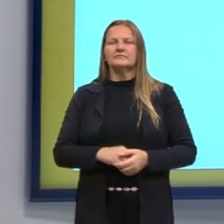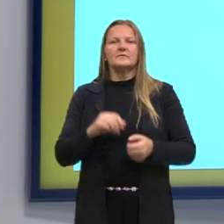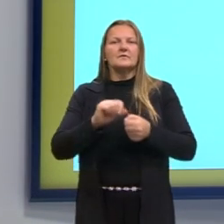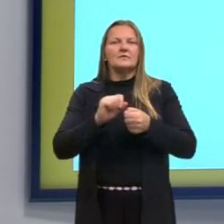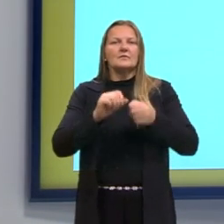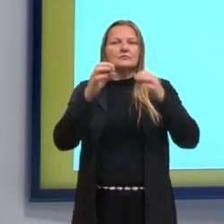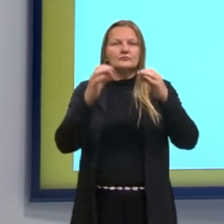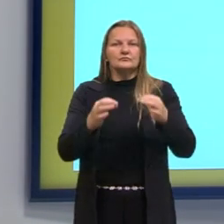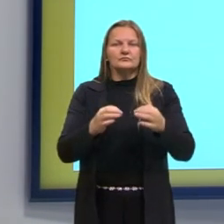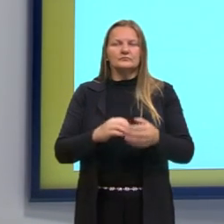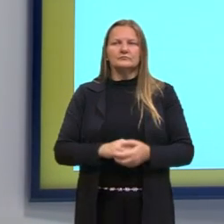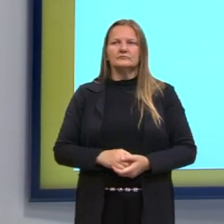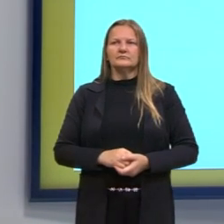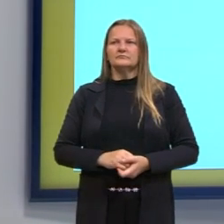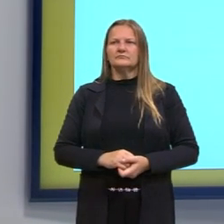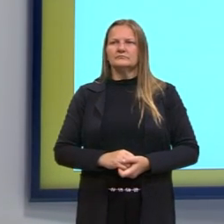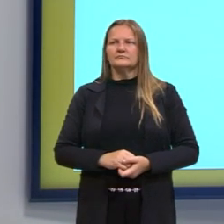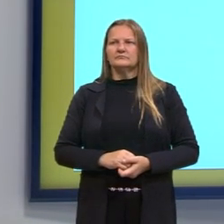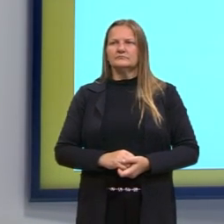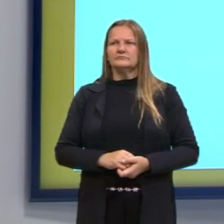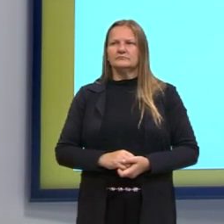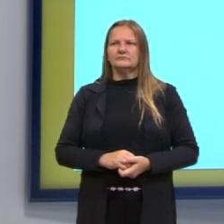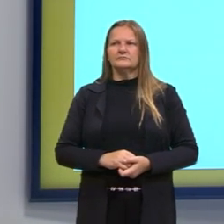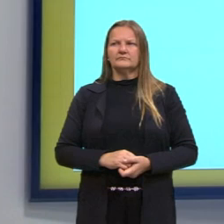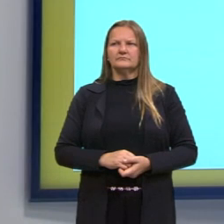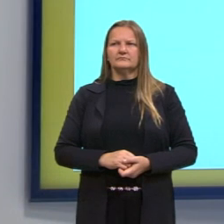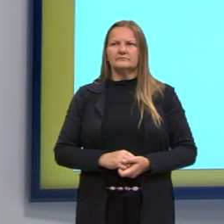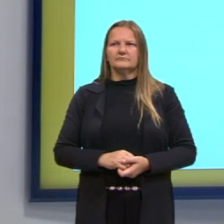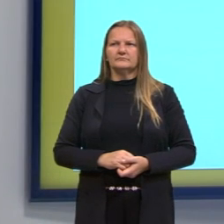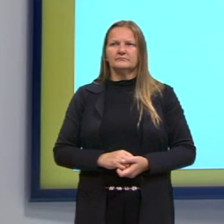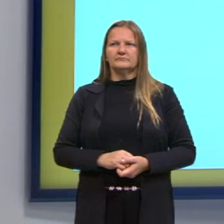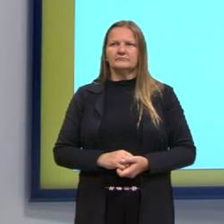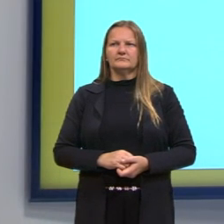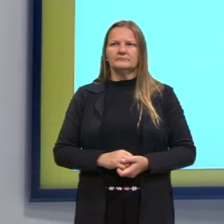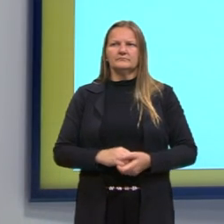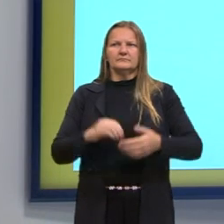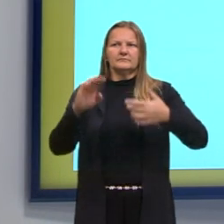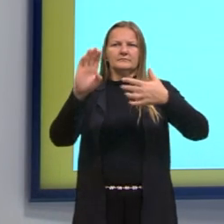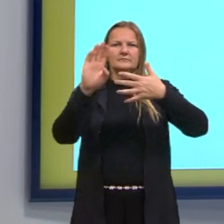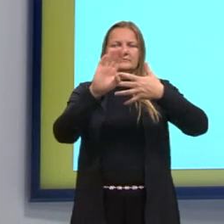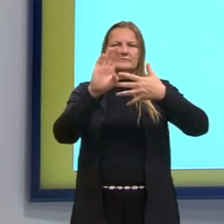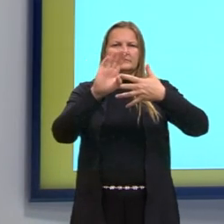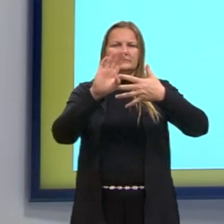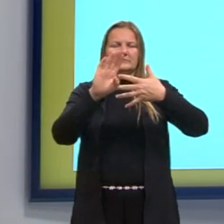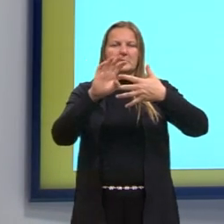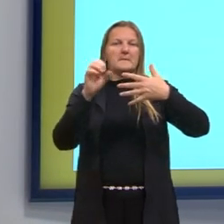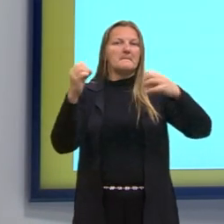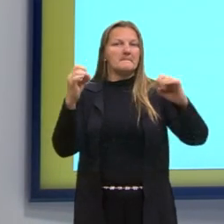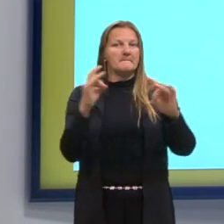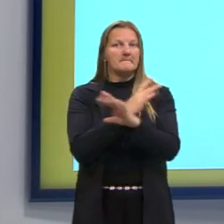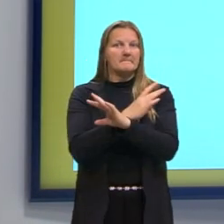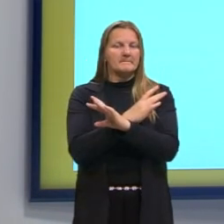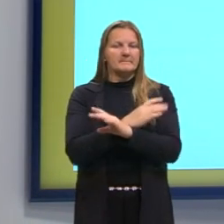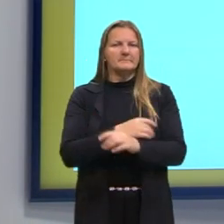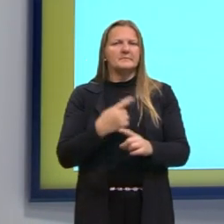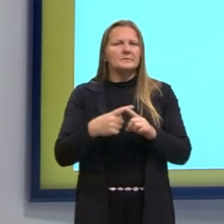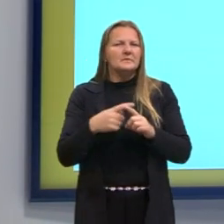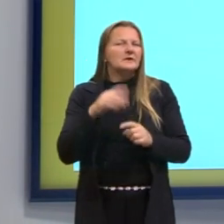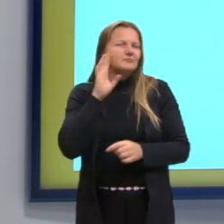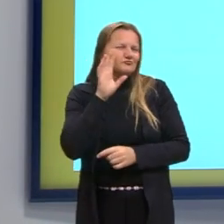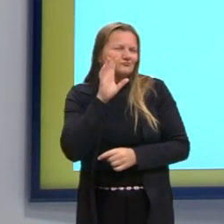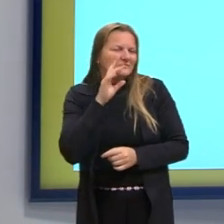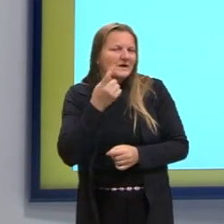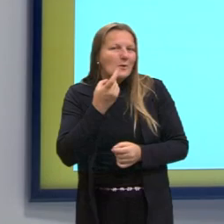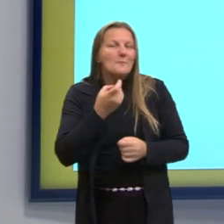Nessa questão aqui, então, seria a letra B. Prontinho. Essa questão eu trouxe, achei bacana